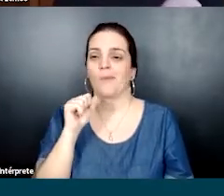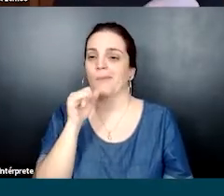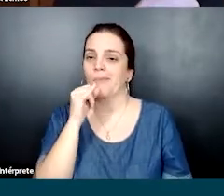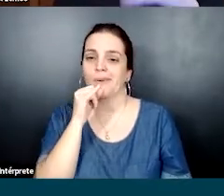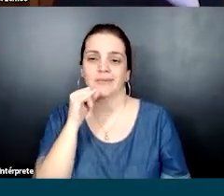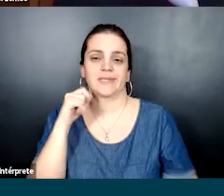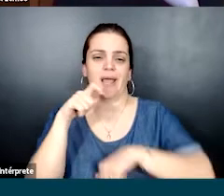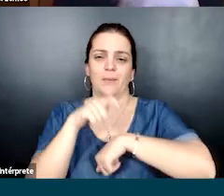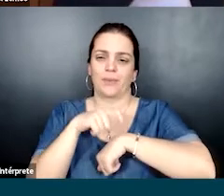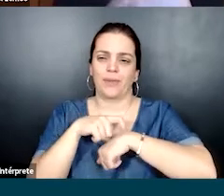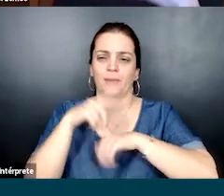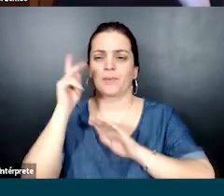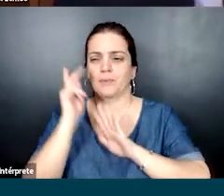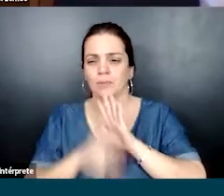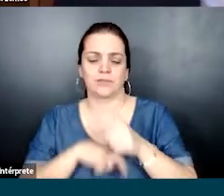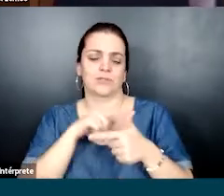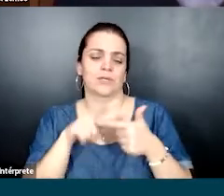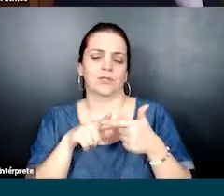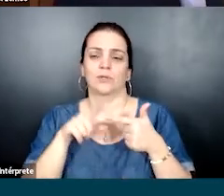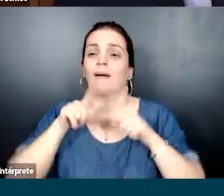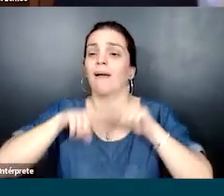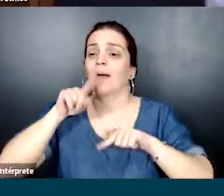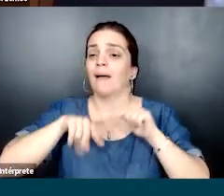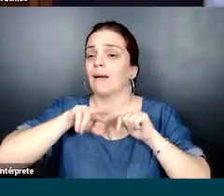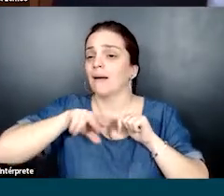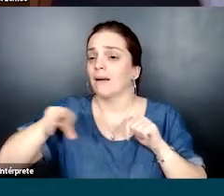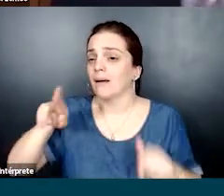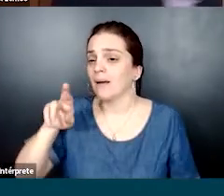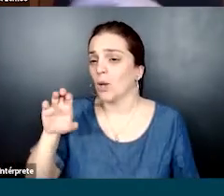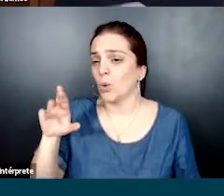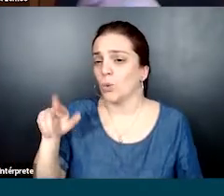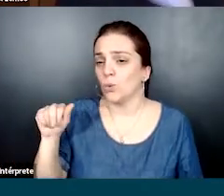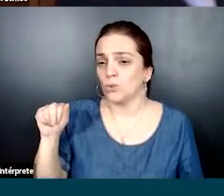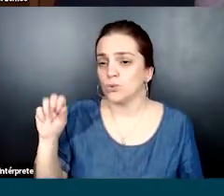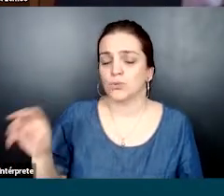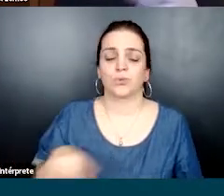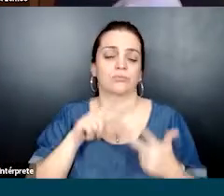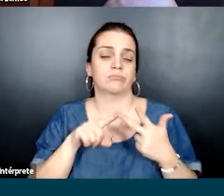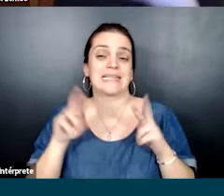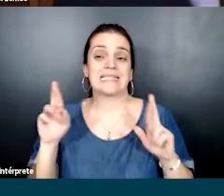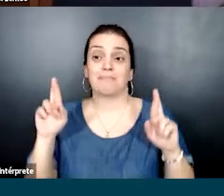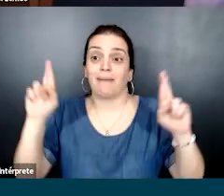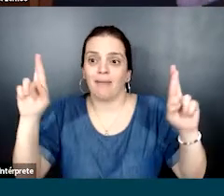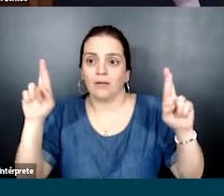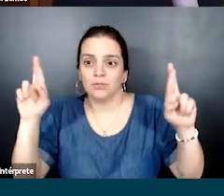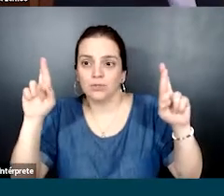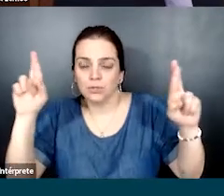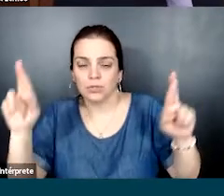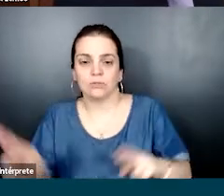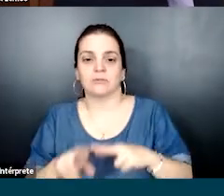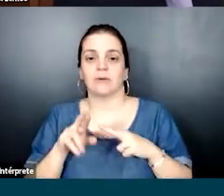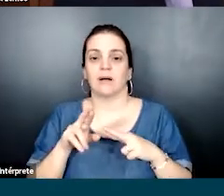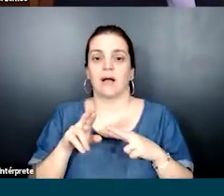muitas variáveis ao mesmo tempo. Então, a gente está falando de tempo de projeto, a gente está falando de recursos diferentes, a gente está falando de muitas expectativas